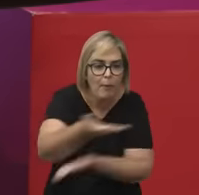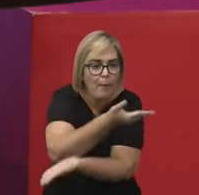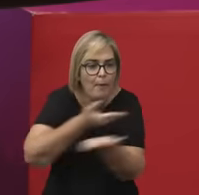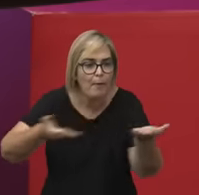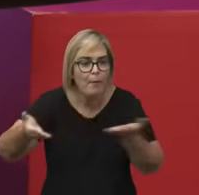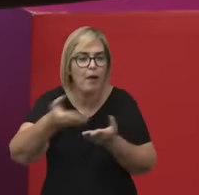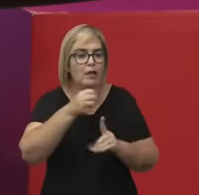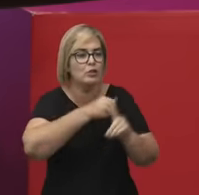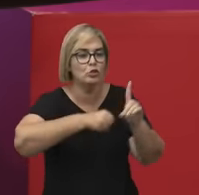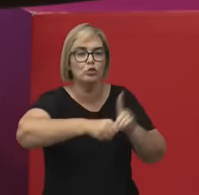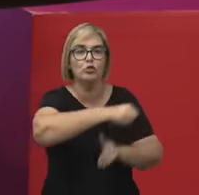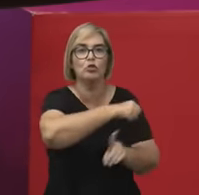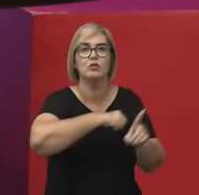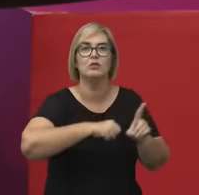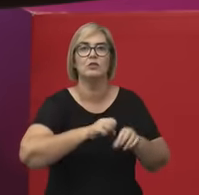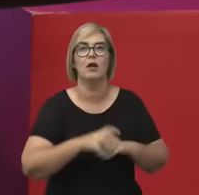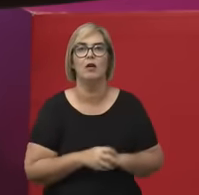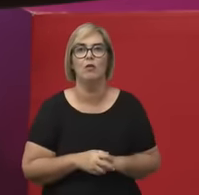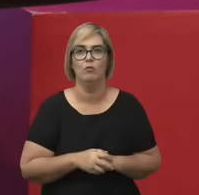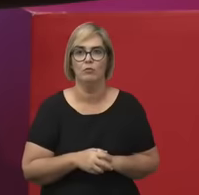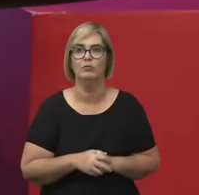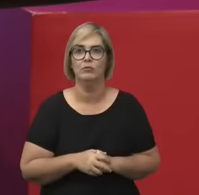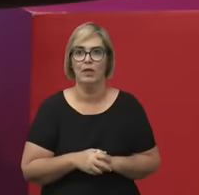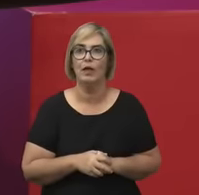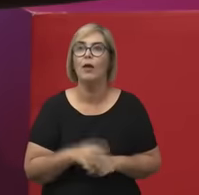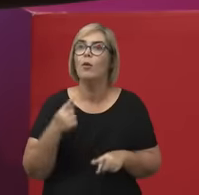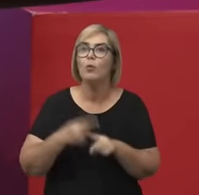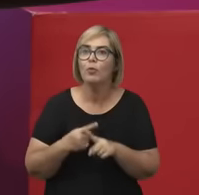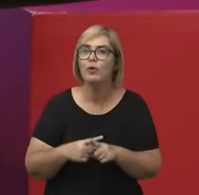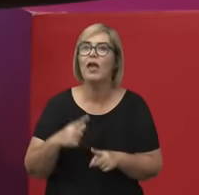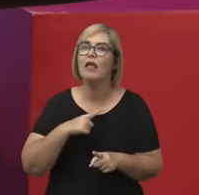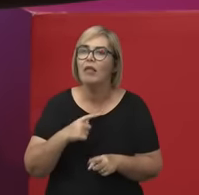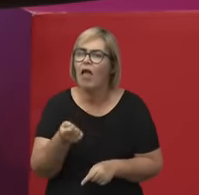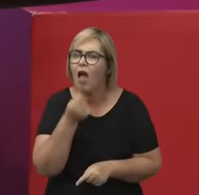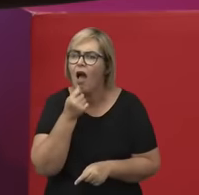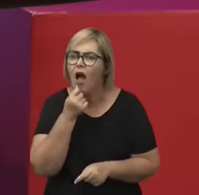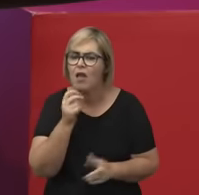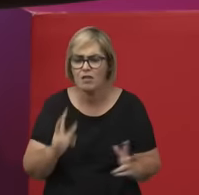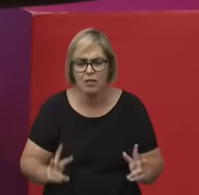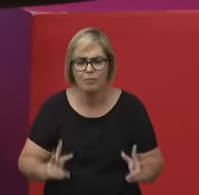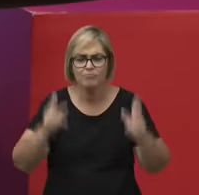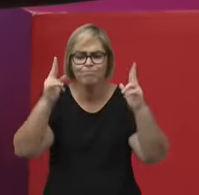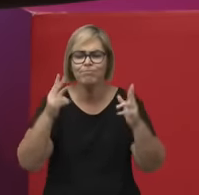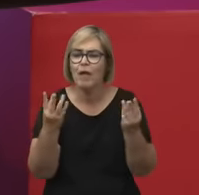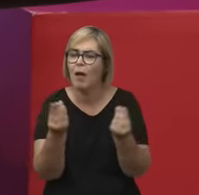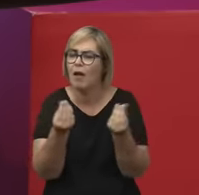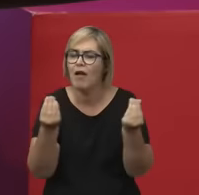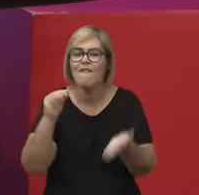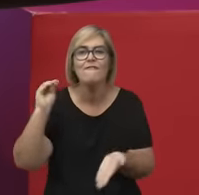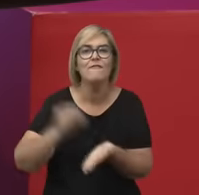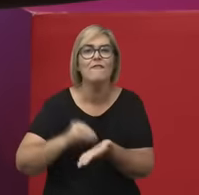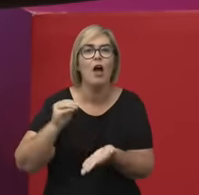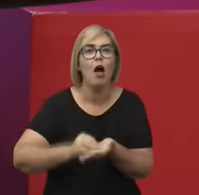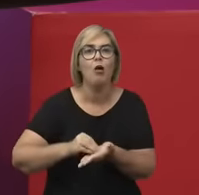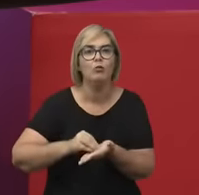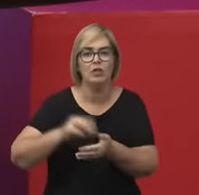sociais, e que essas lacunas de dados, essas lacunas de conhecimento, elas